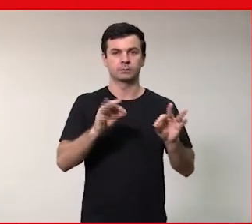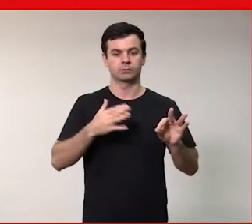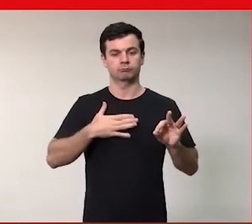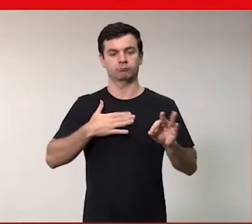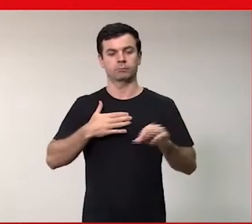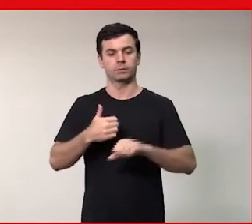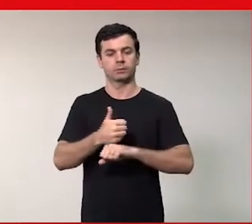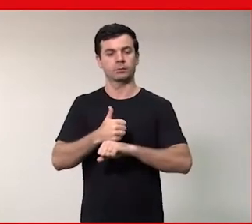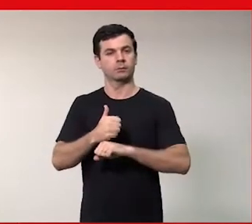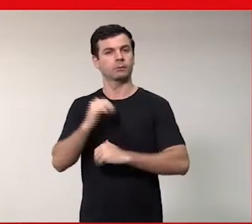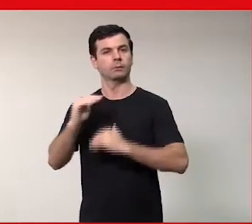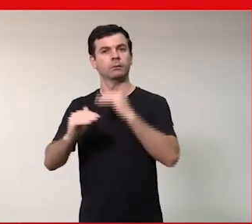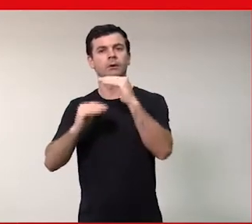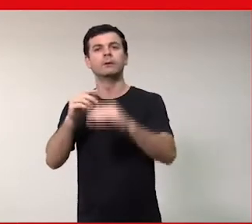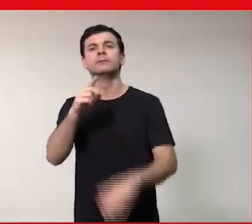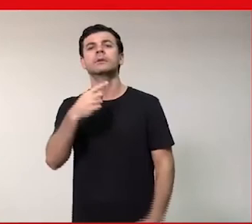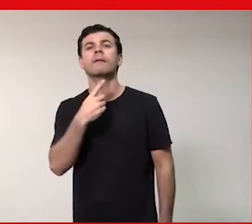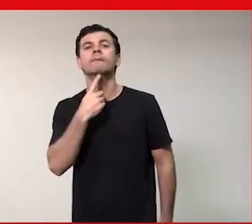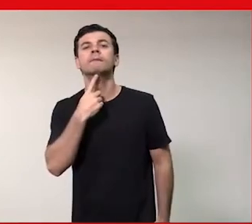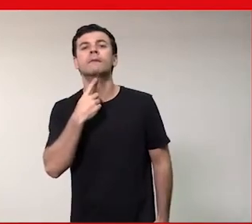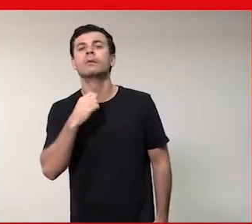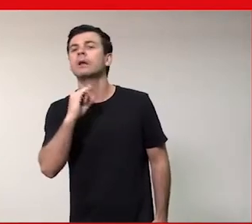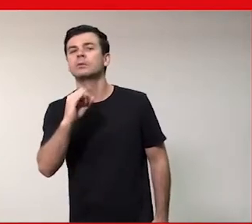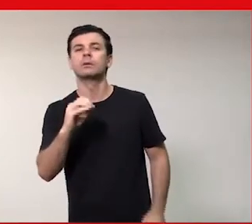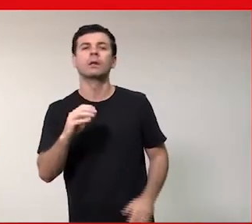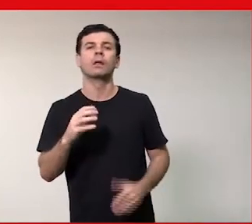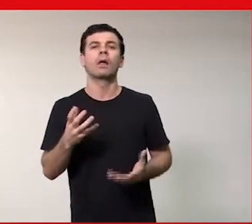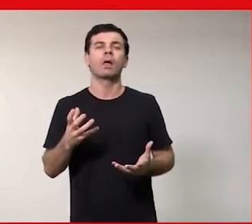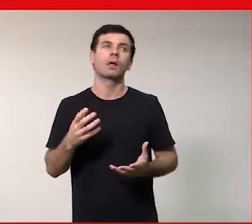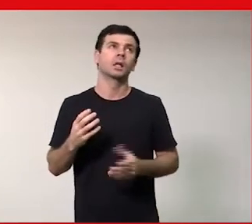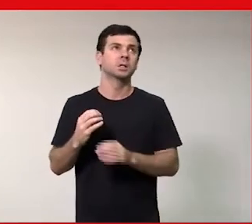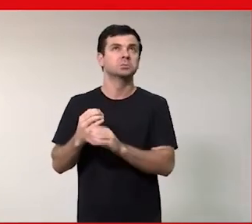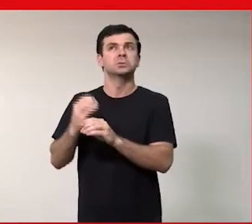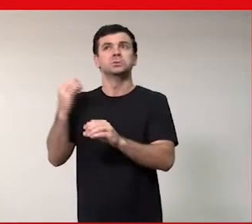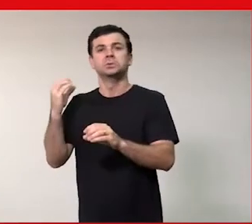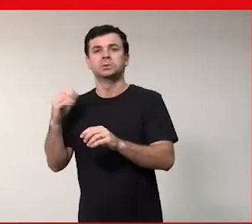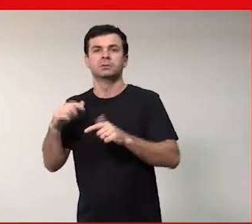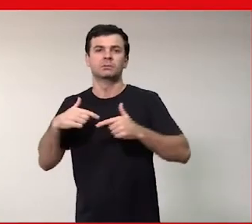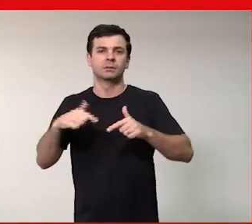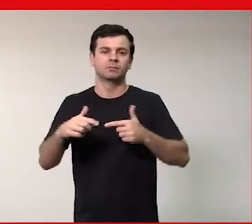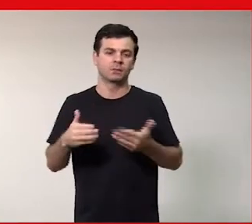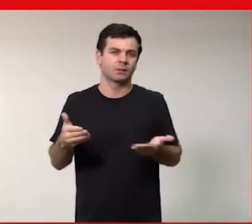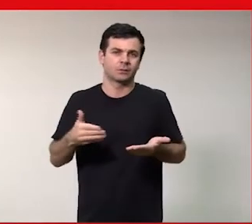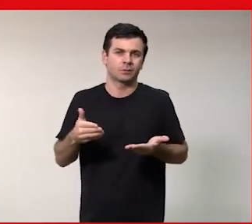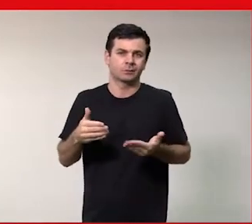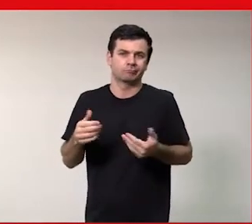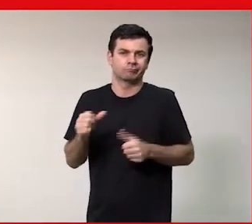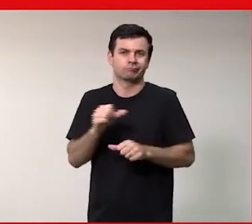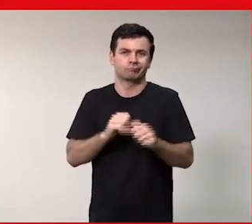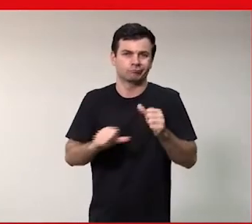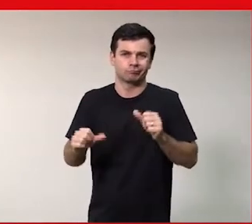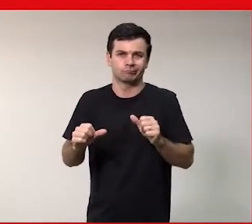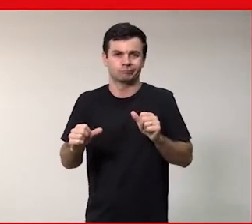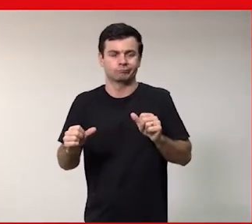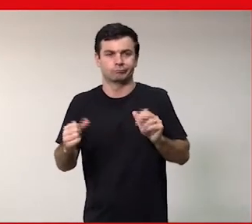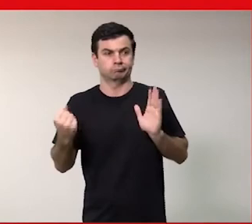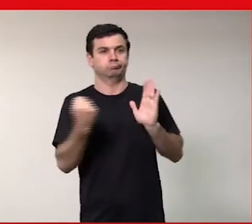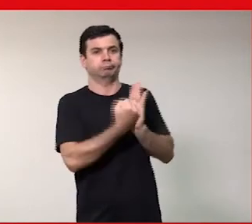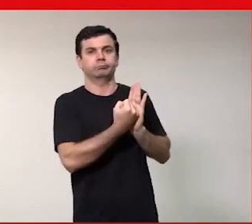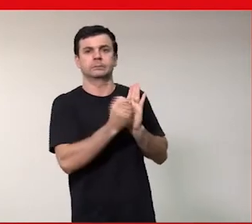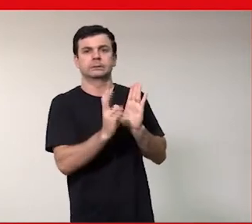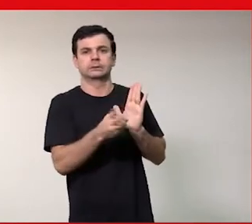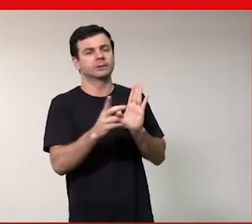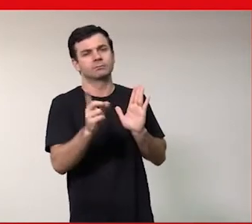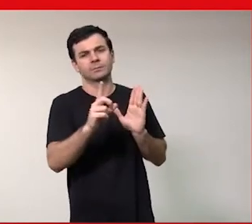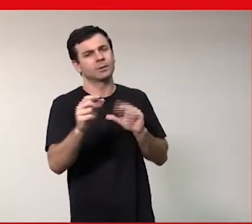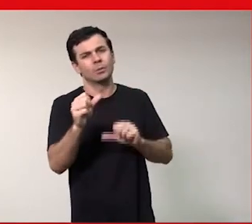você queria ser essa coisa eu sou engenheira vou fazer isso vou trabalhar essas coisas não estão escritas em pedra especialmente não nesse mundo de tecnologia